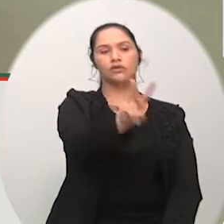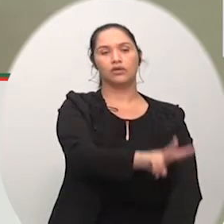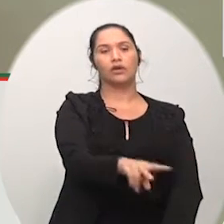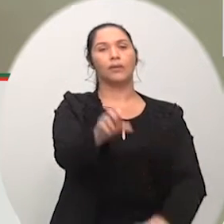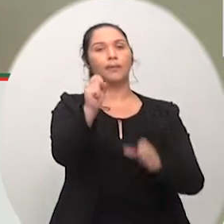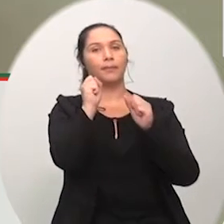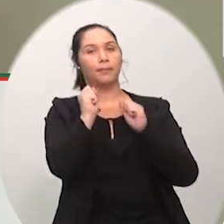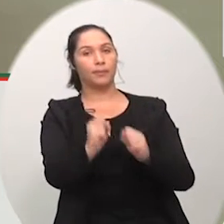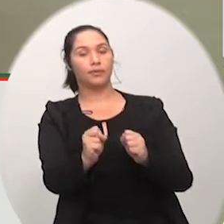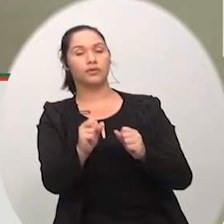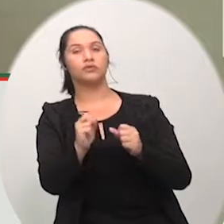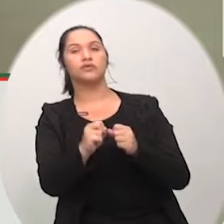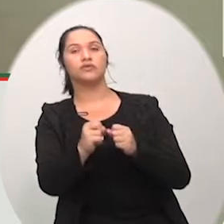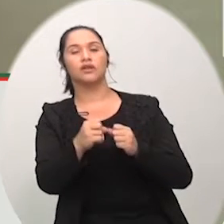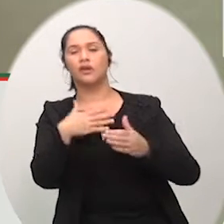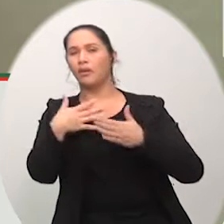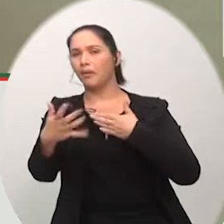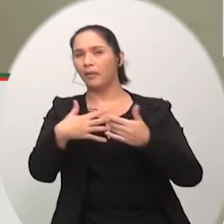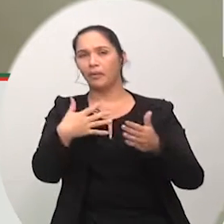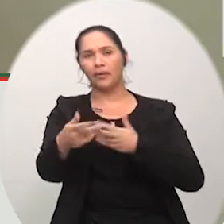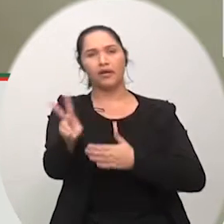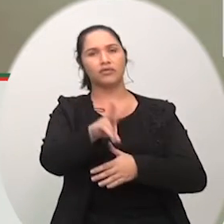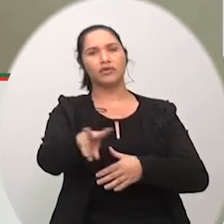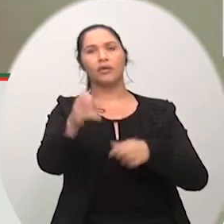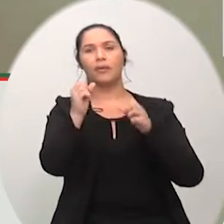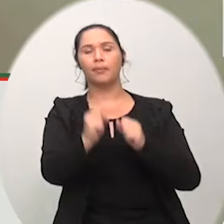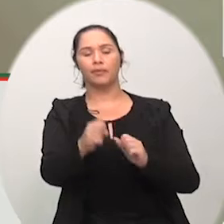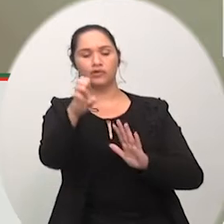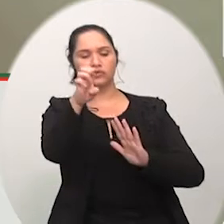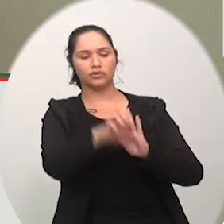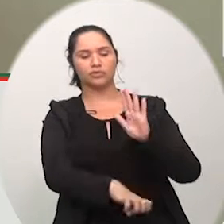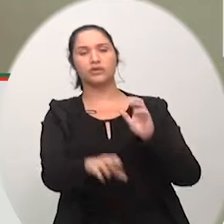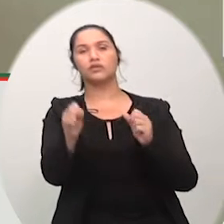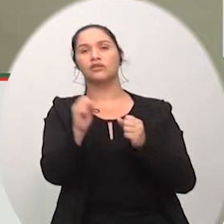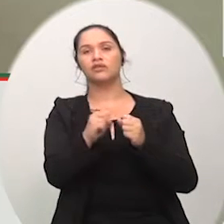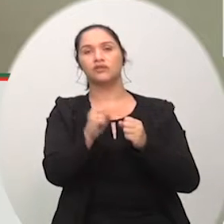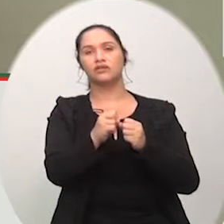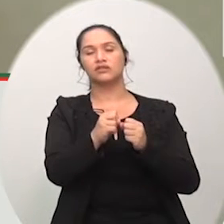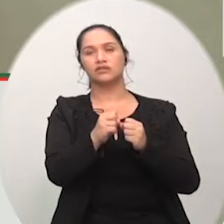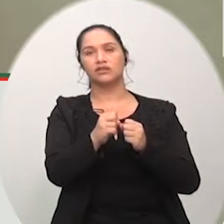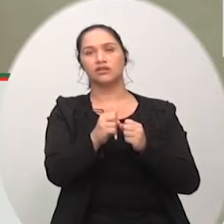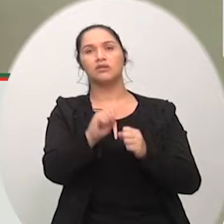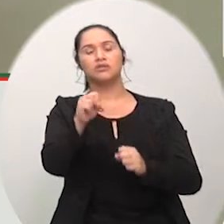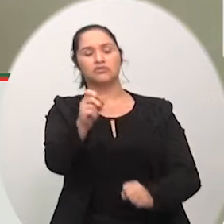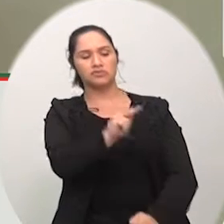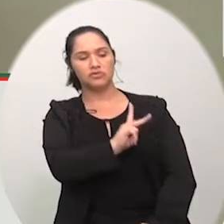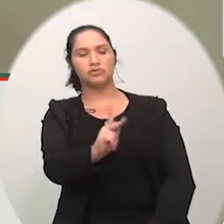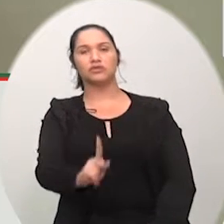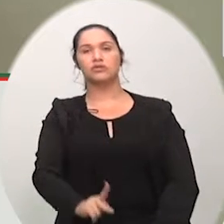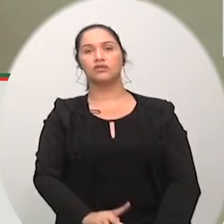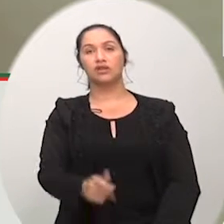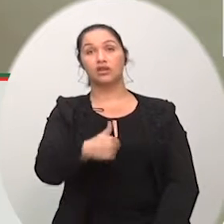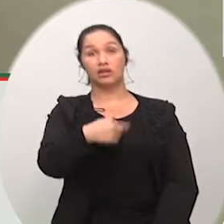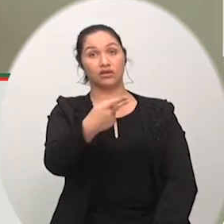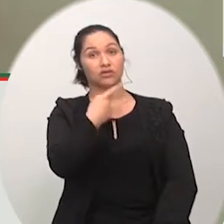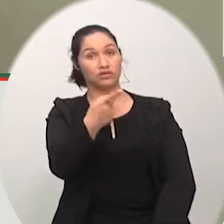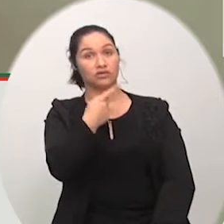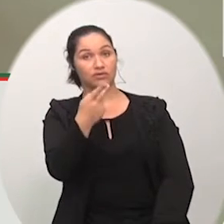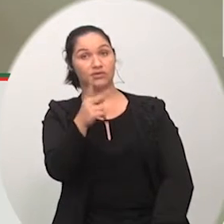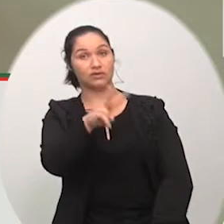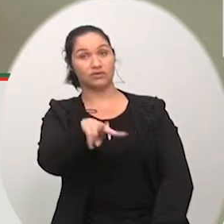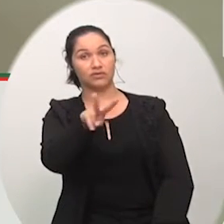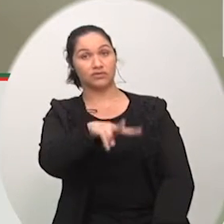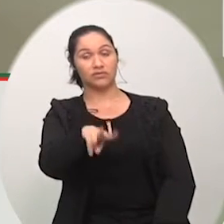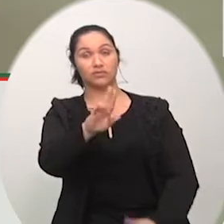vereador pode apresentar emenda senhor presidente eu estou falando vereador o senhor está